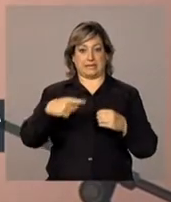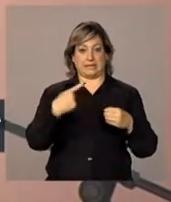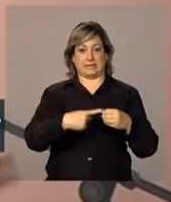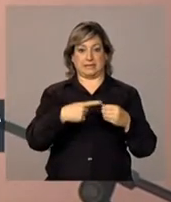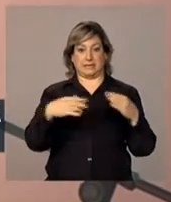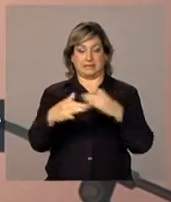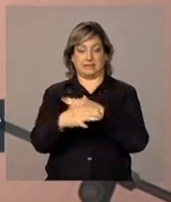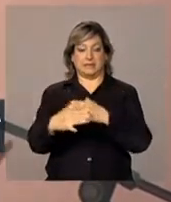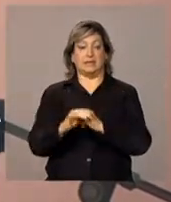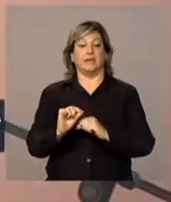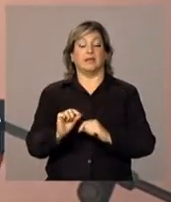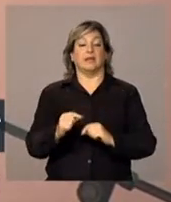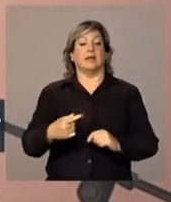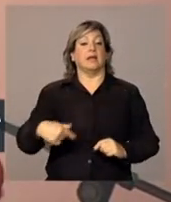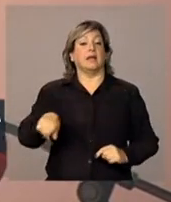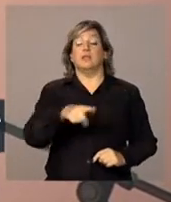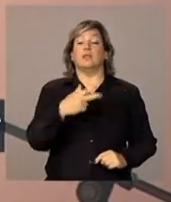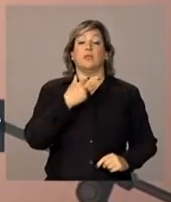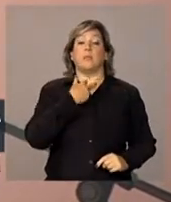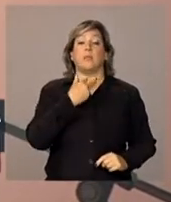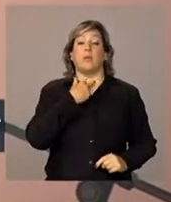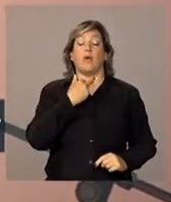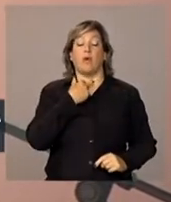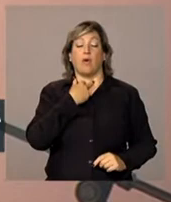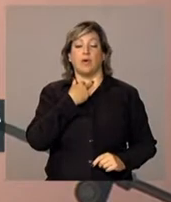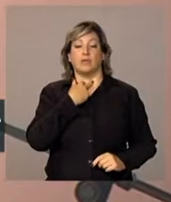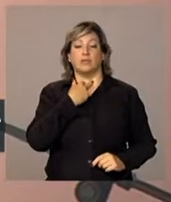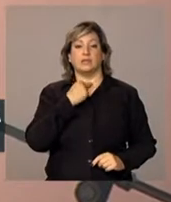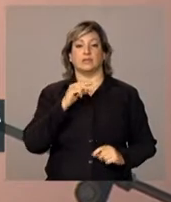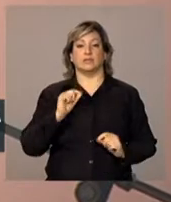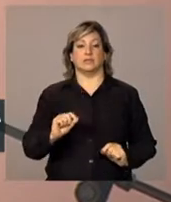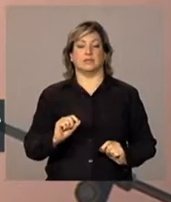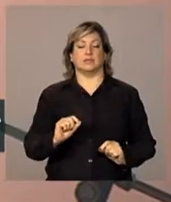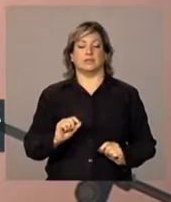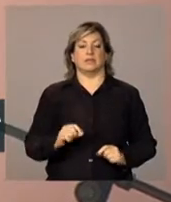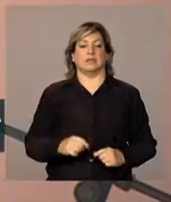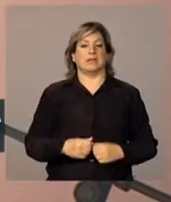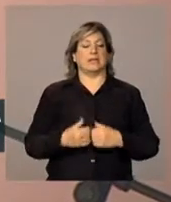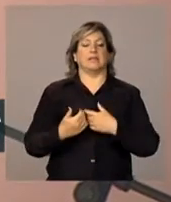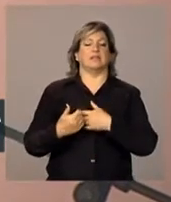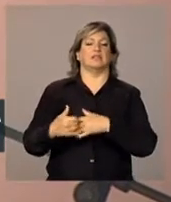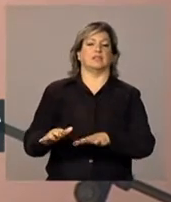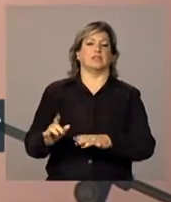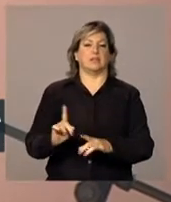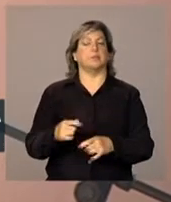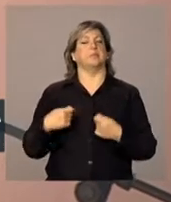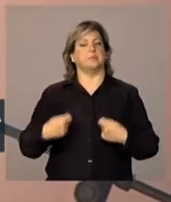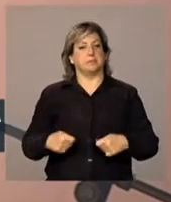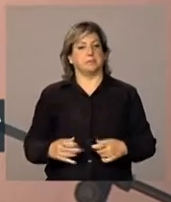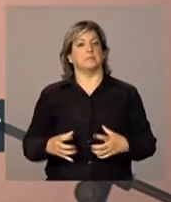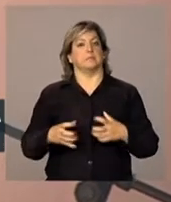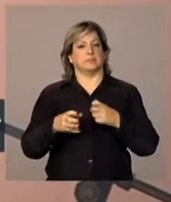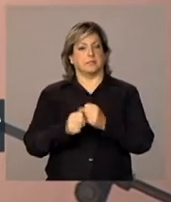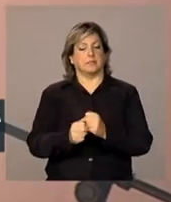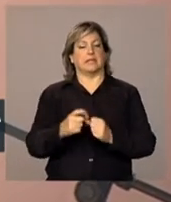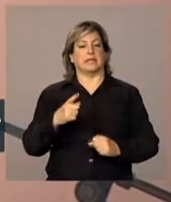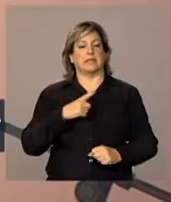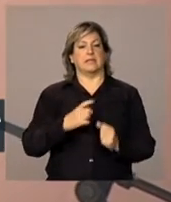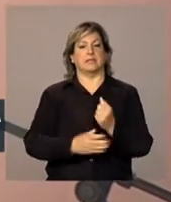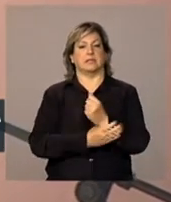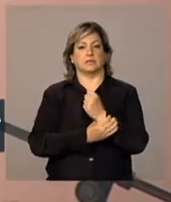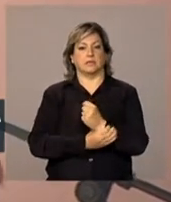ele não pode abrir mão de assegurar para essa